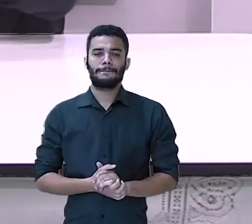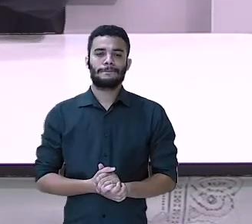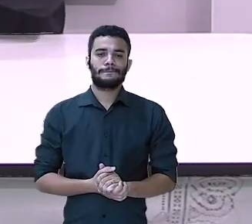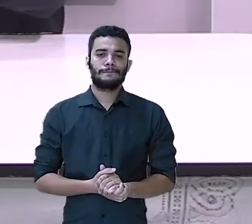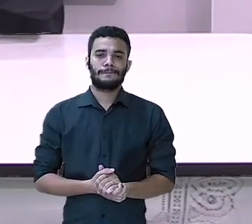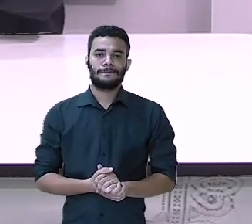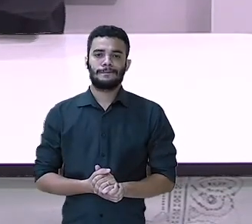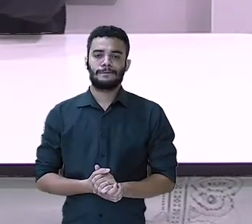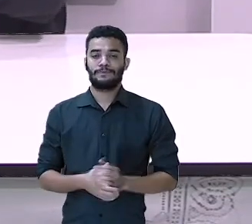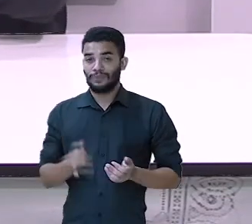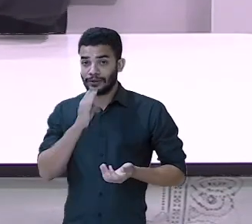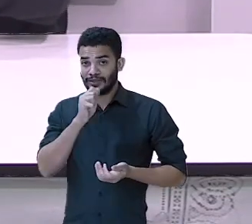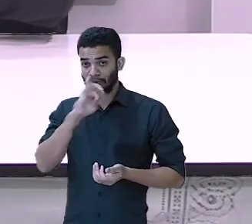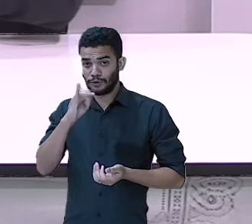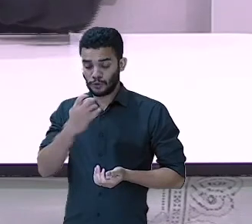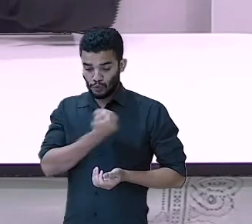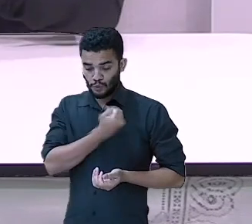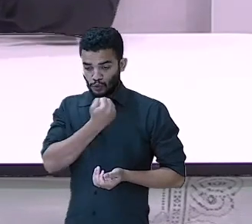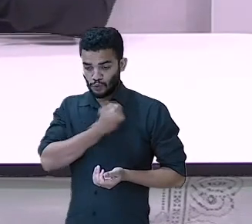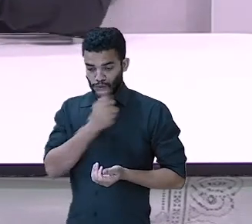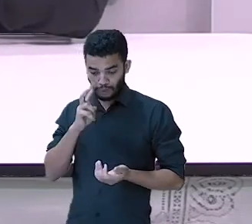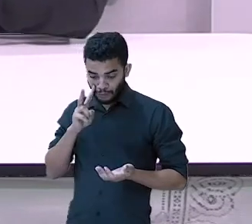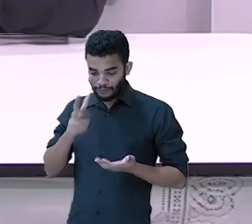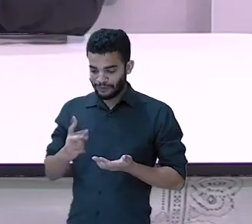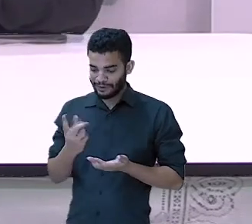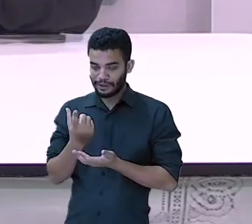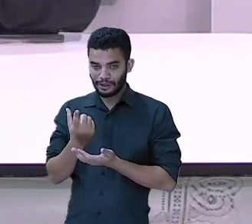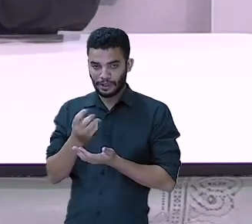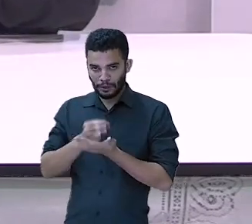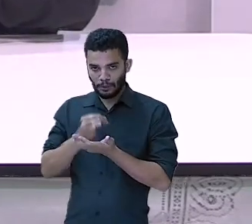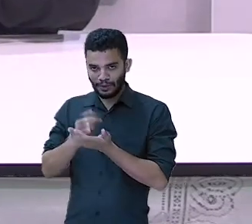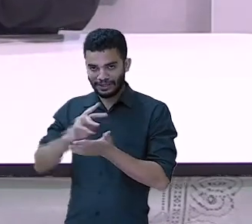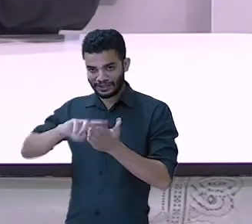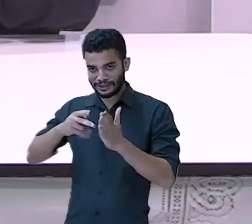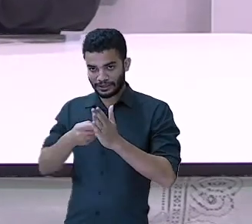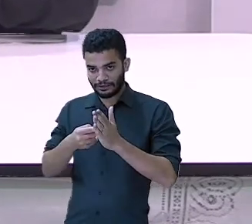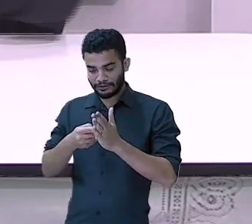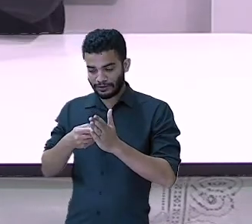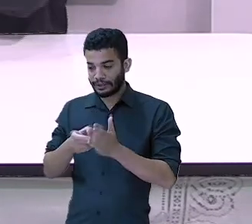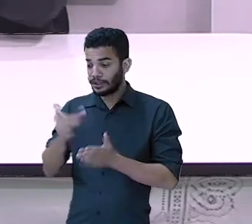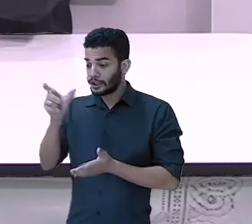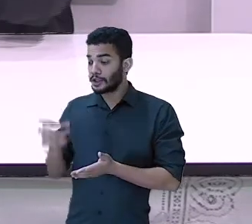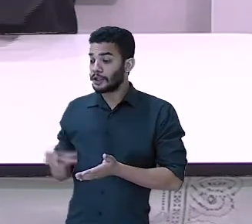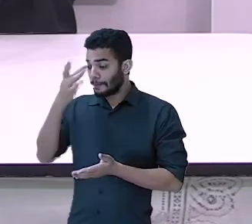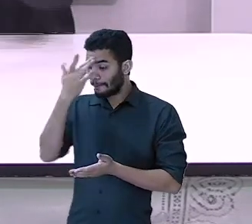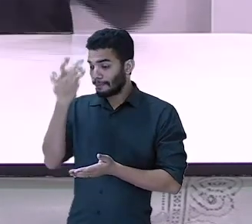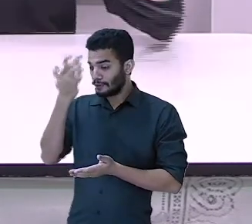Número que sair aqui é o número do jogador que vai andar nas casinhas, tá bom?